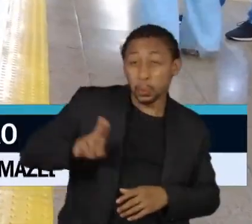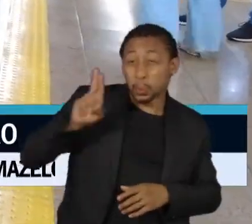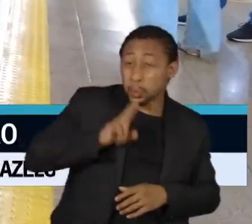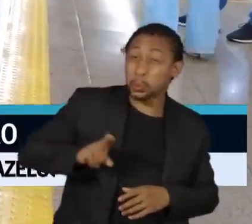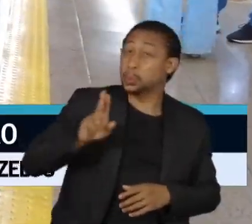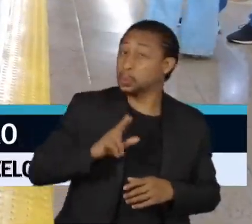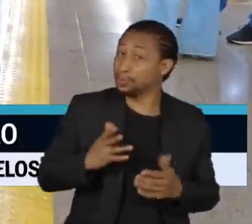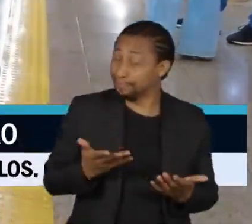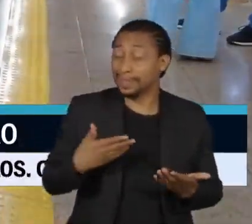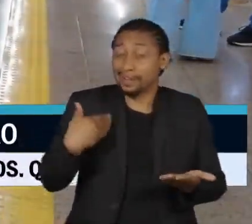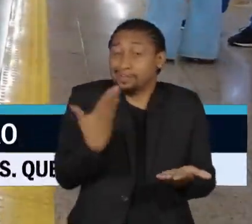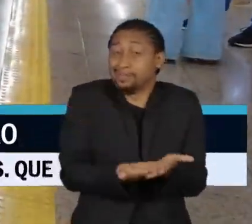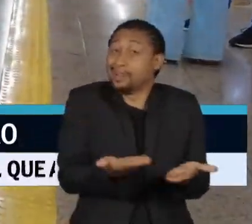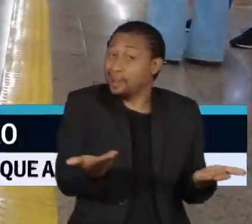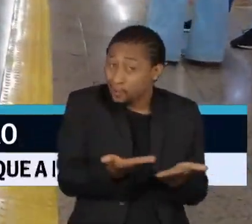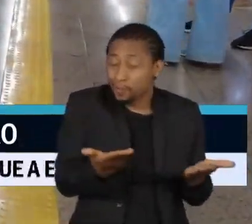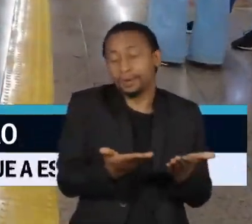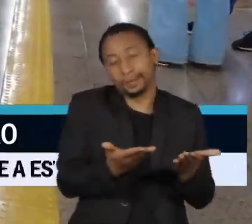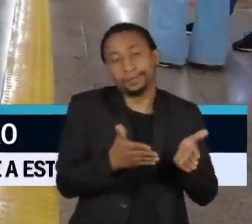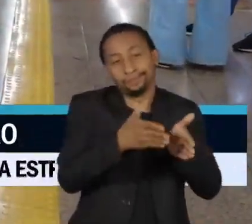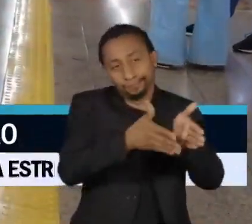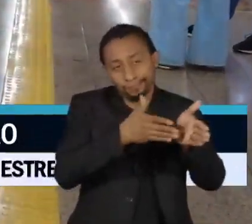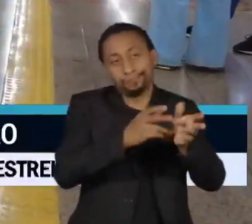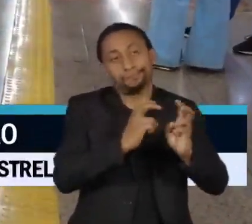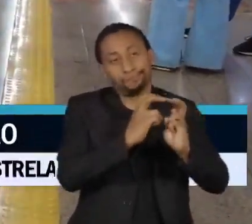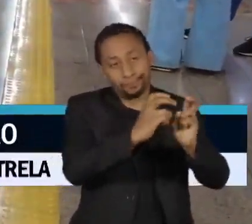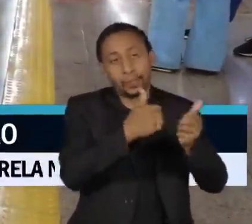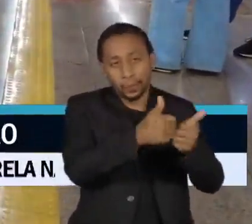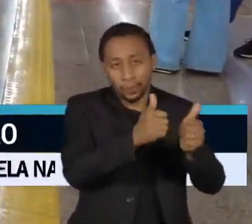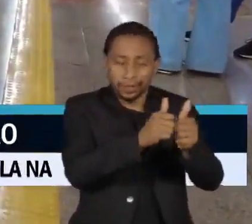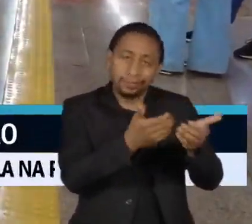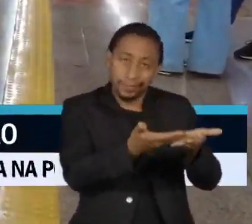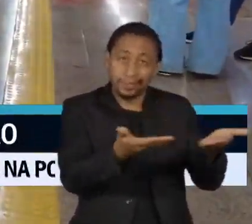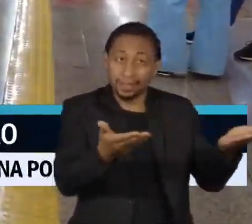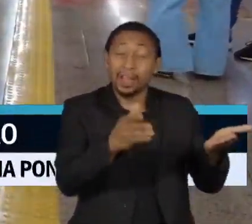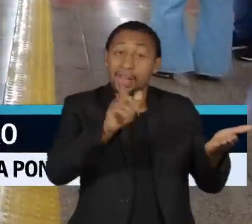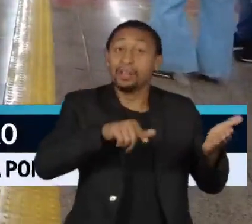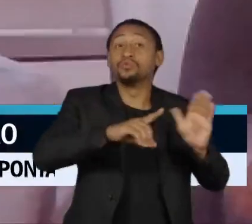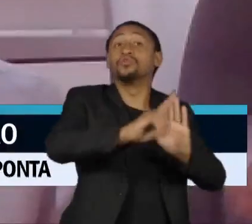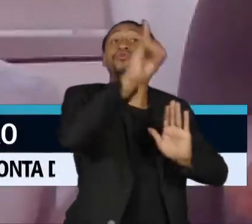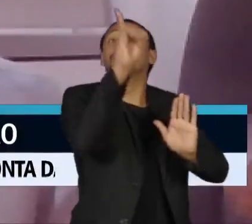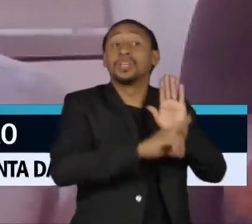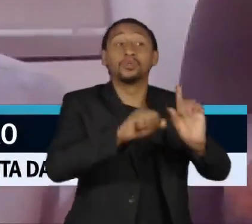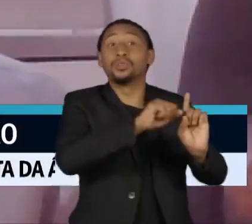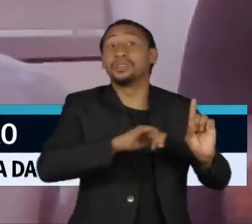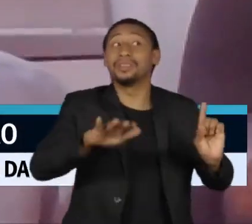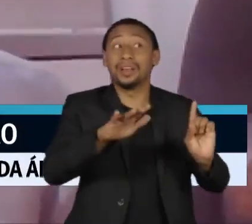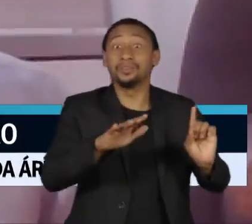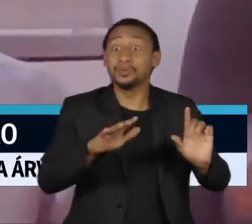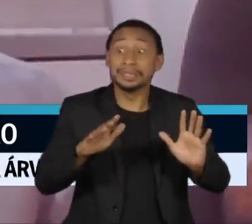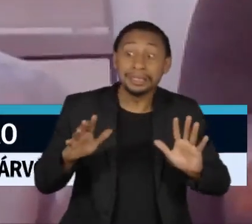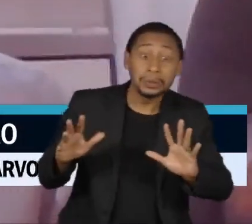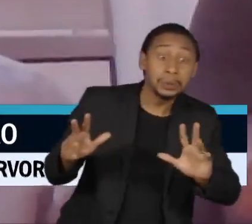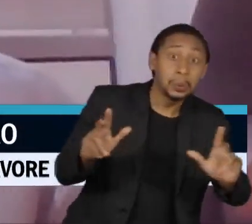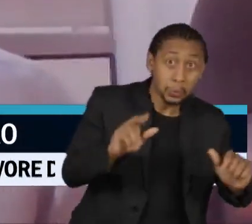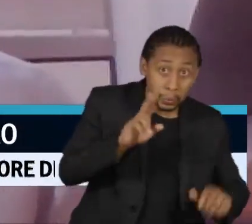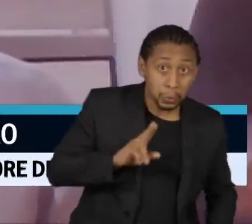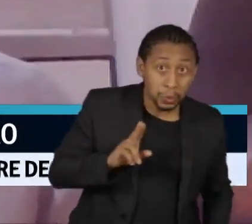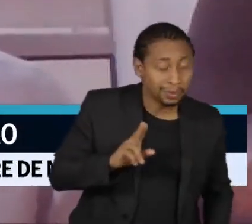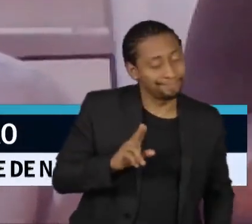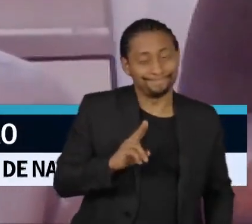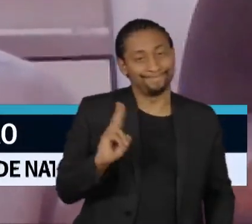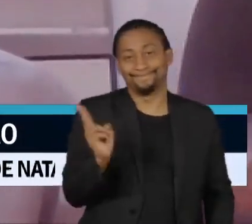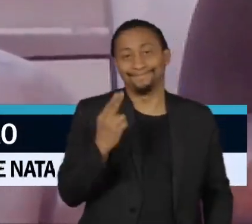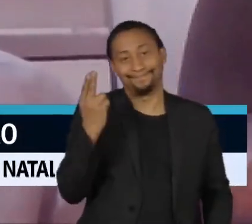o transporte público, que é um direito social, está longe de ser para todos. Hoje, a gratuidade é paga pelo